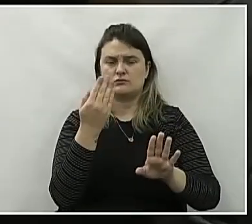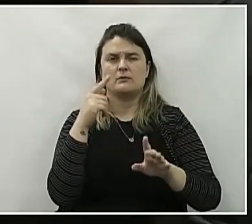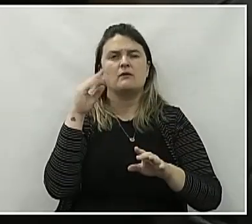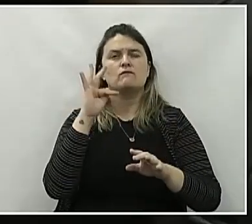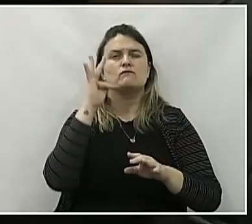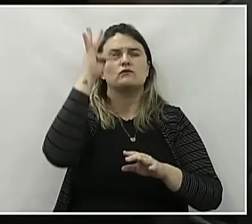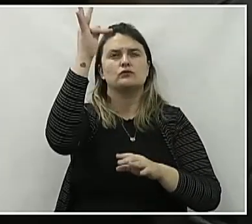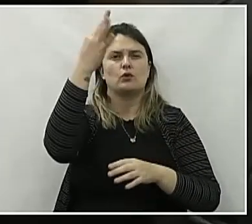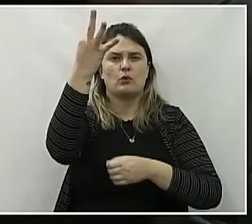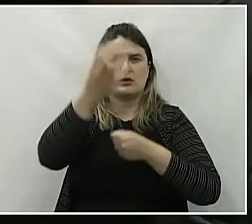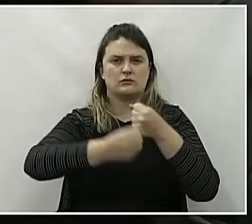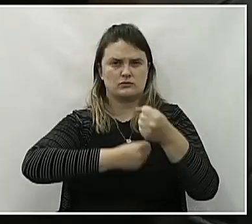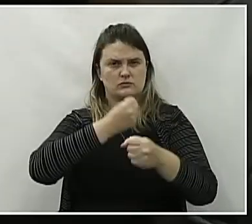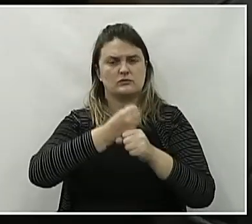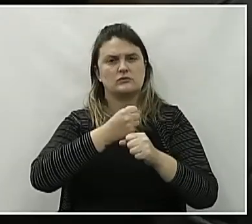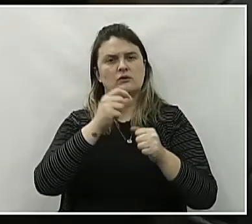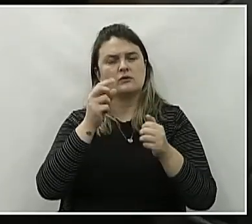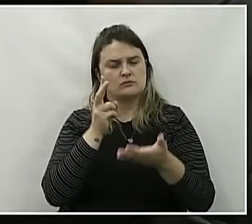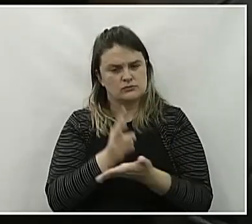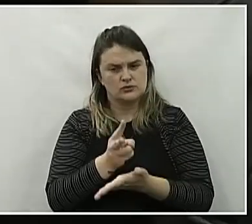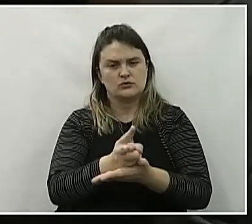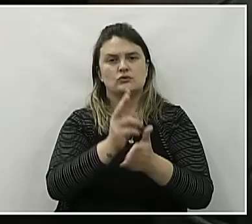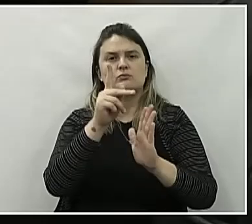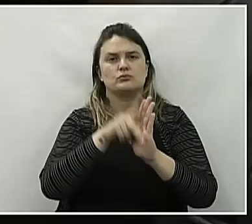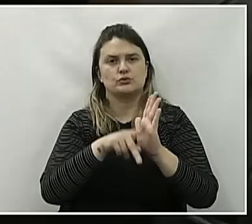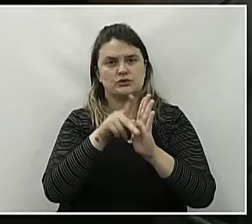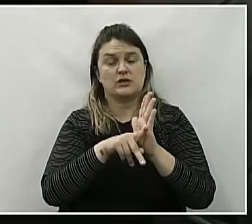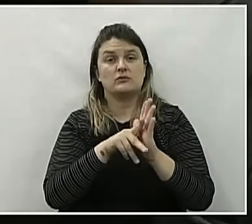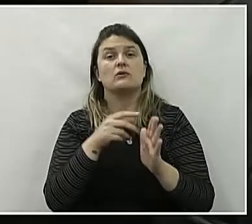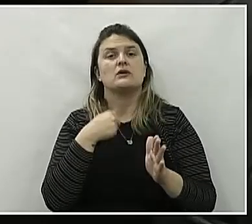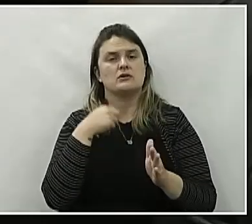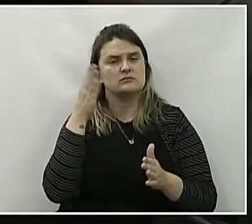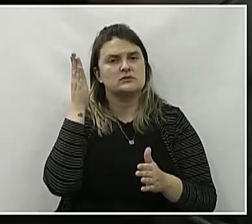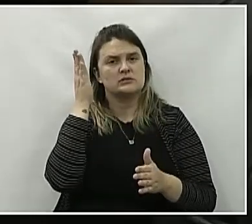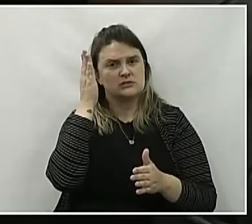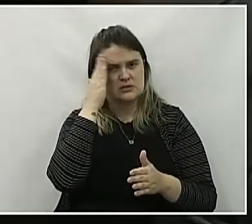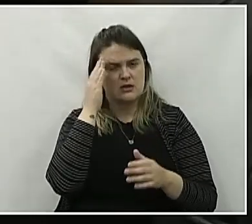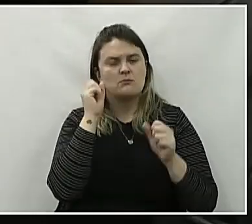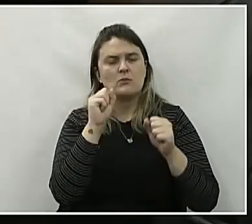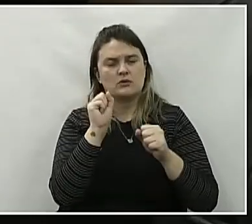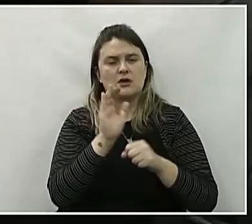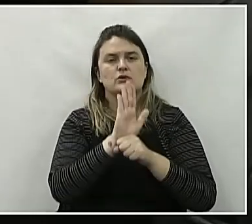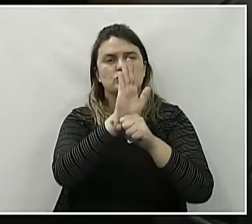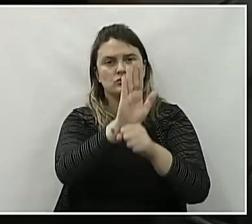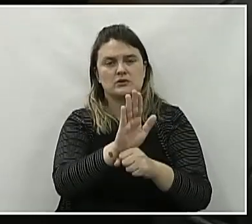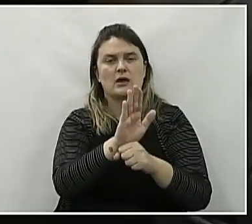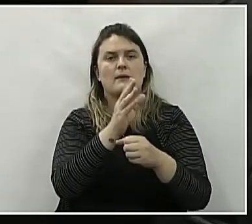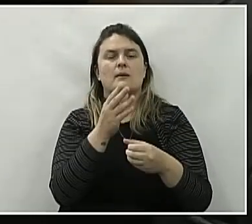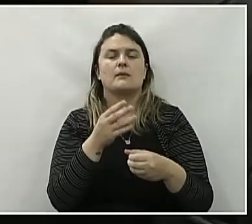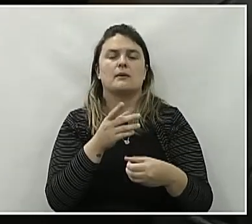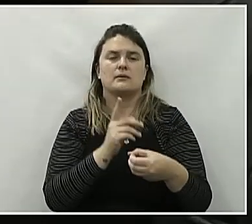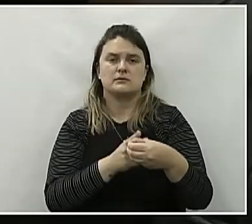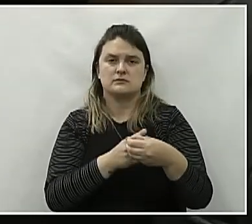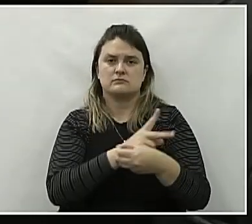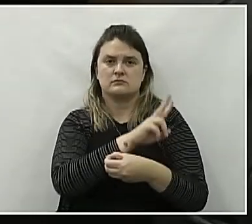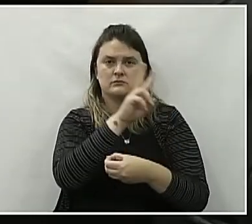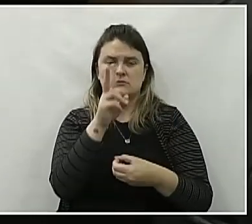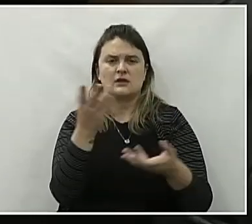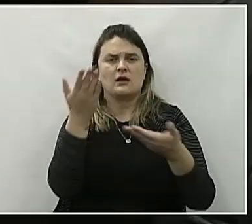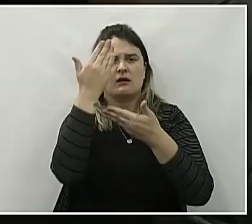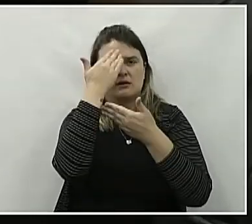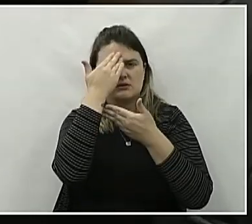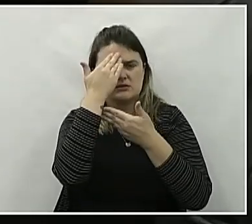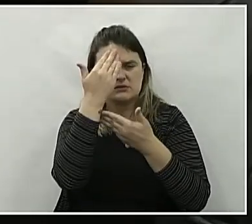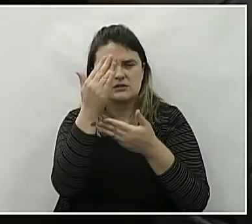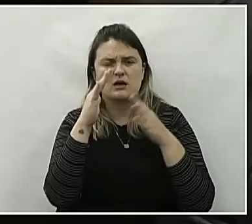quatro anos a gente segue com o projeto, porque eu sei que posso ainda contribuir muito para a população da União da Vitória. Queria agradecer a